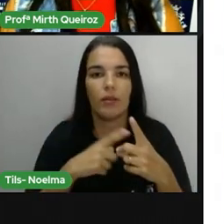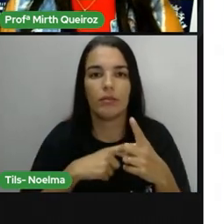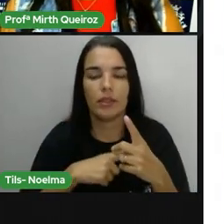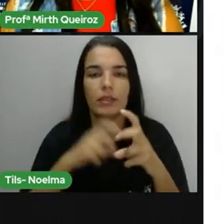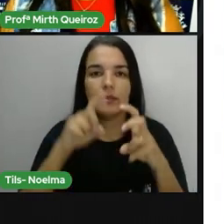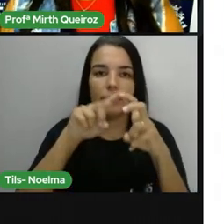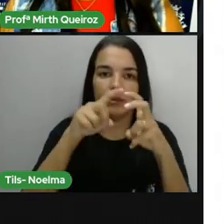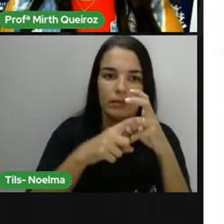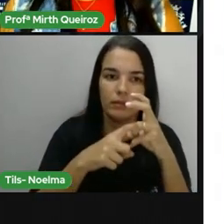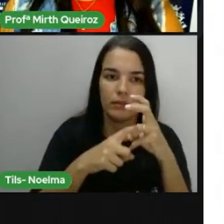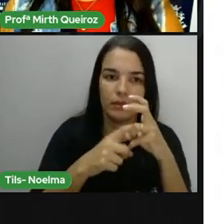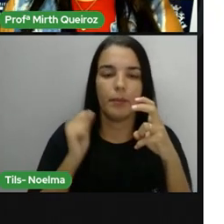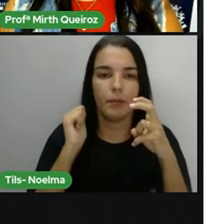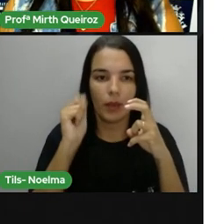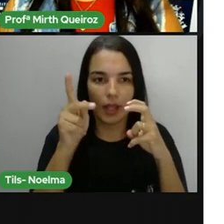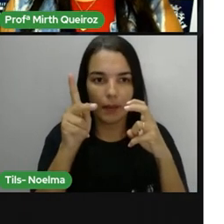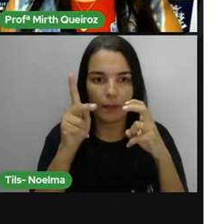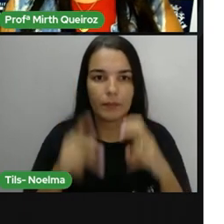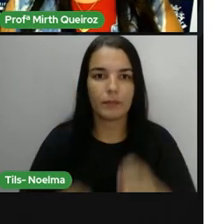estrofes.